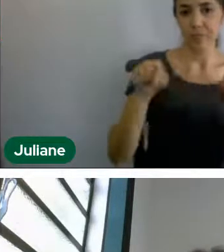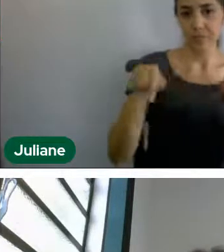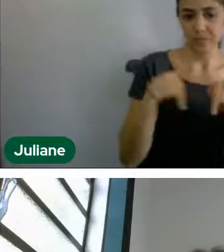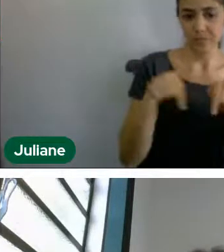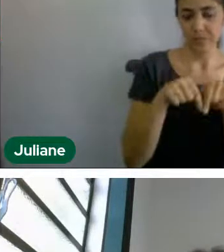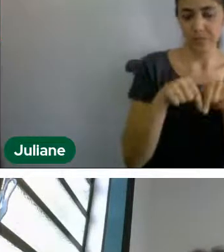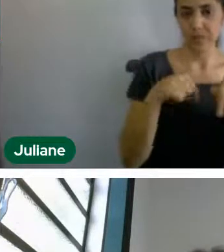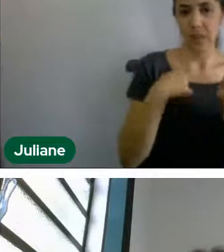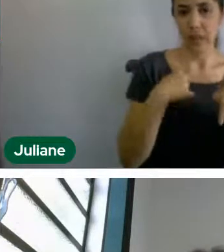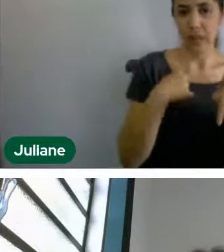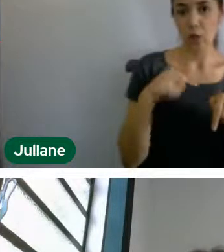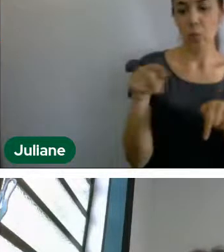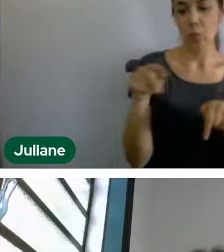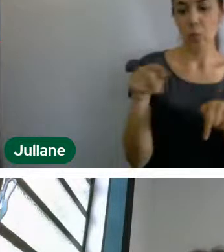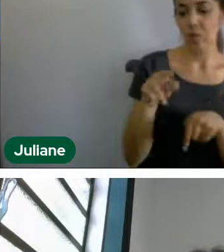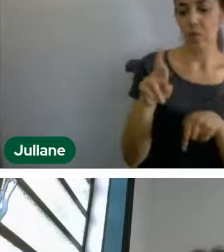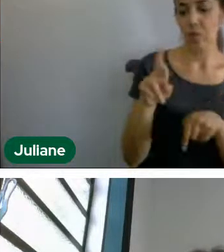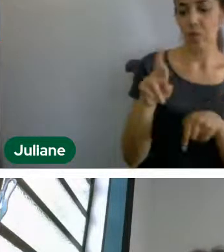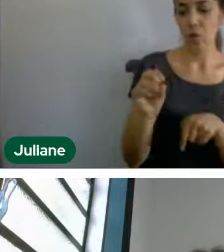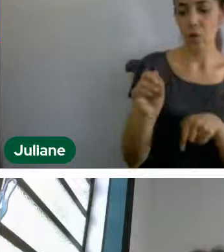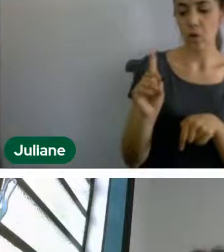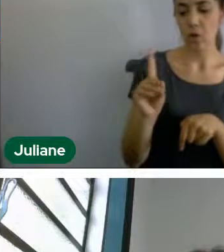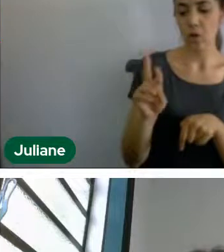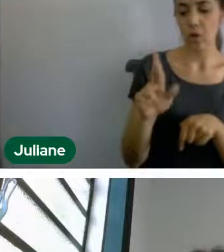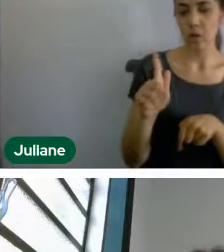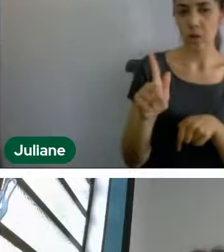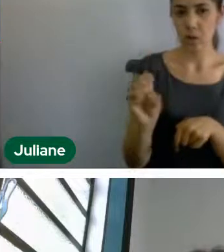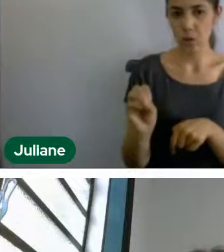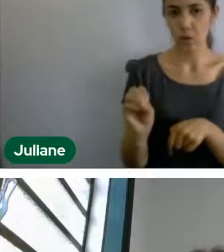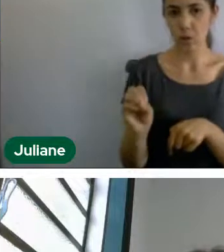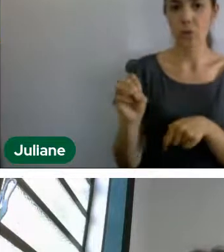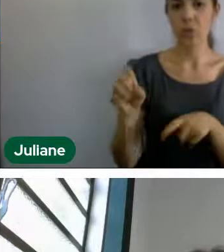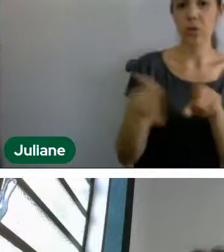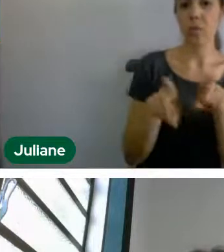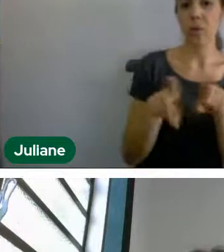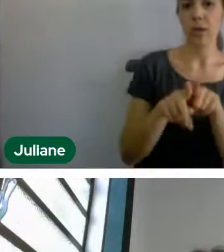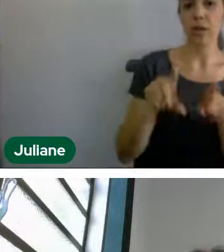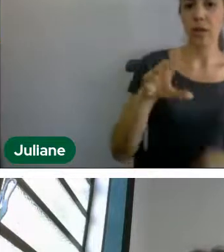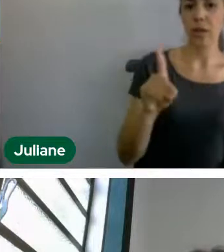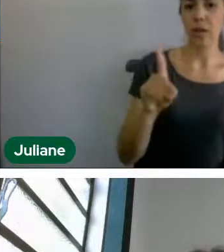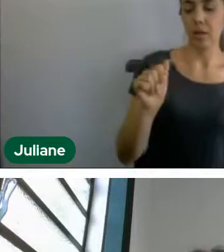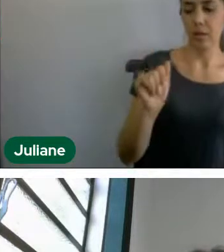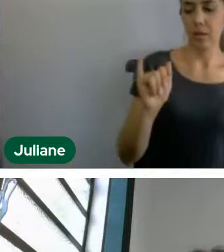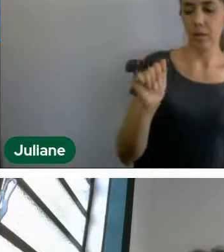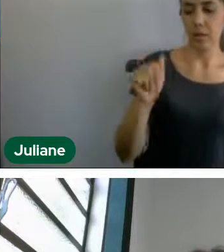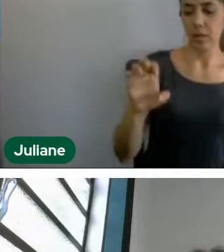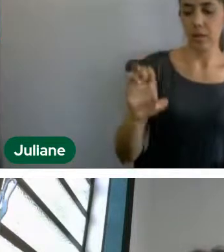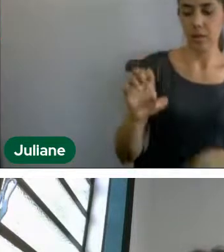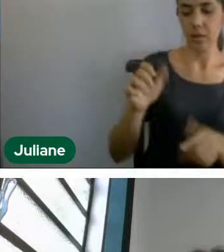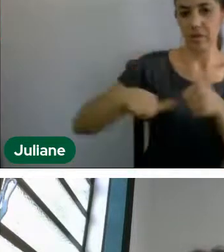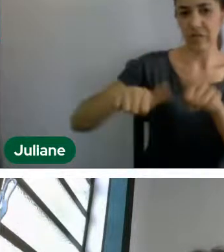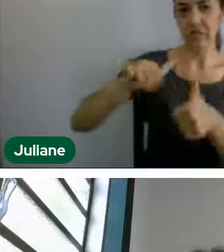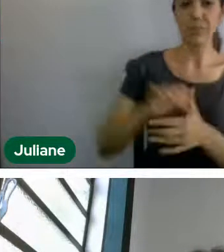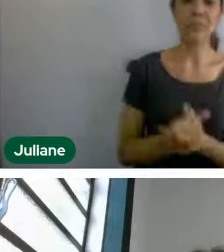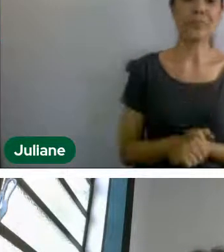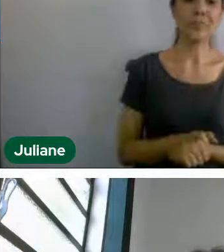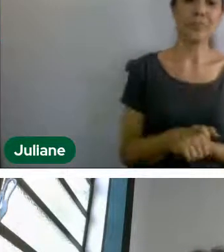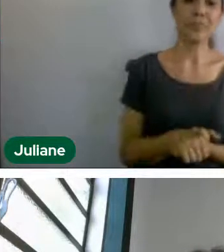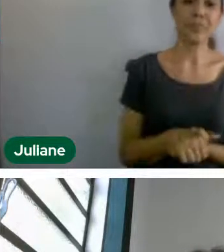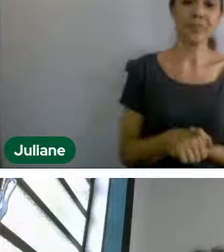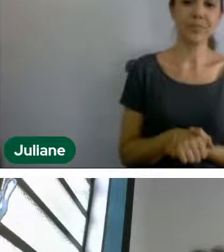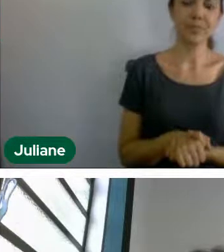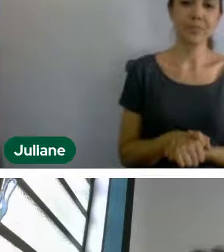professora para a gente avaliar a gravação.